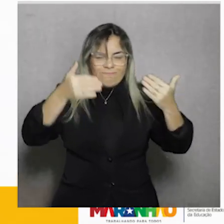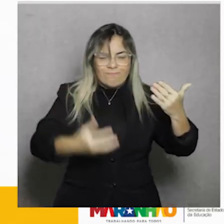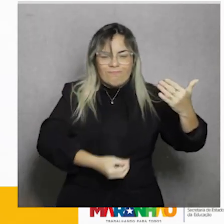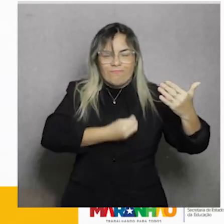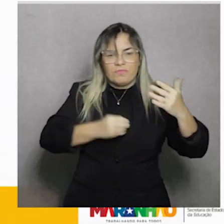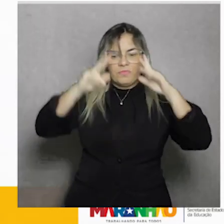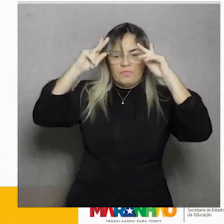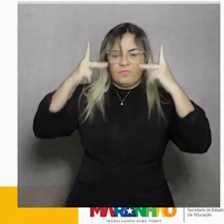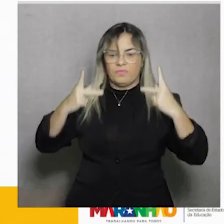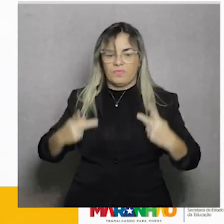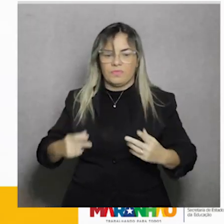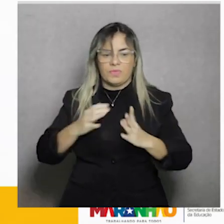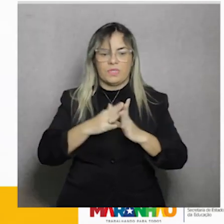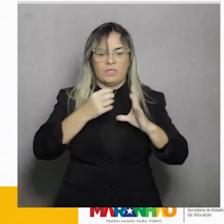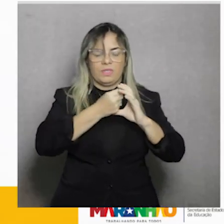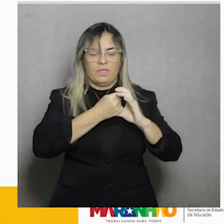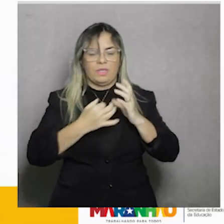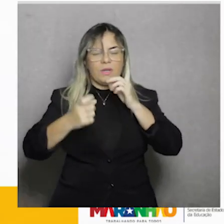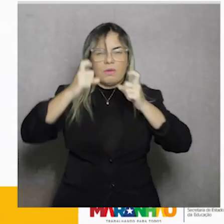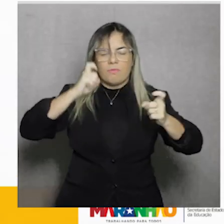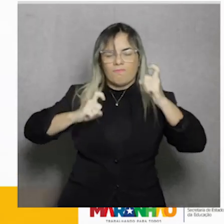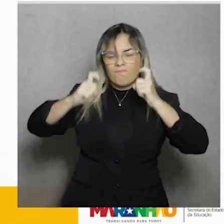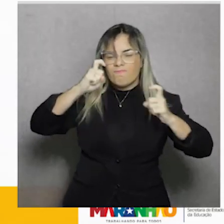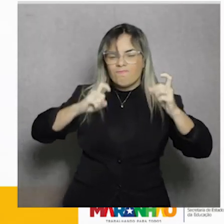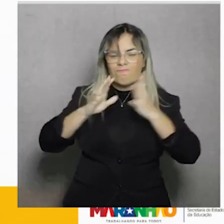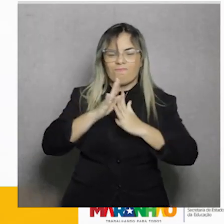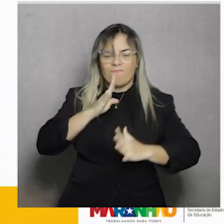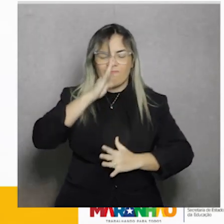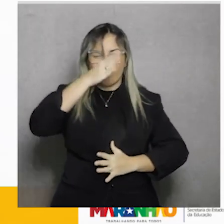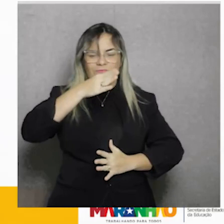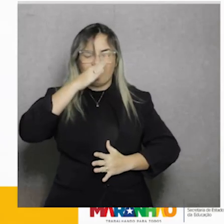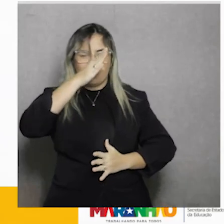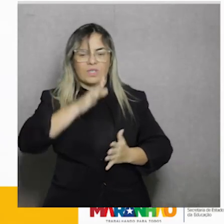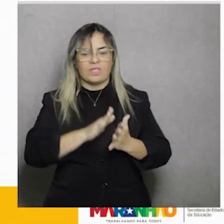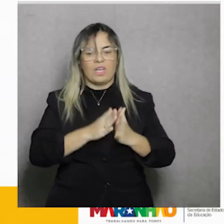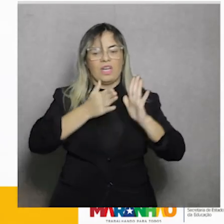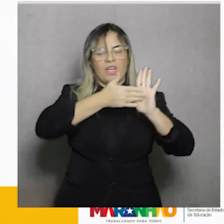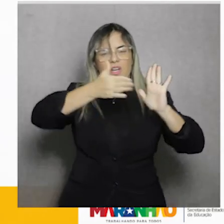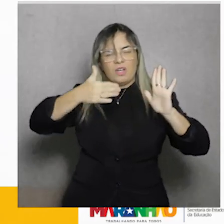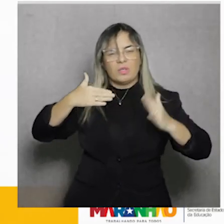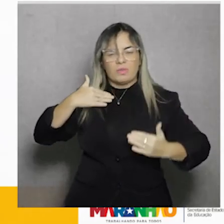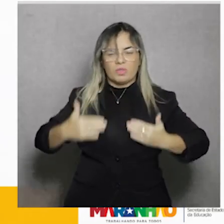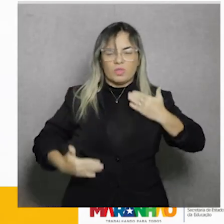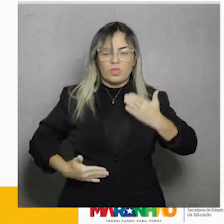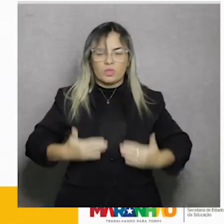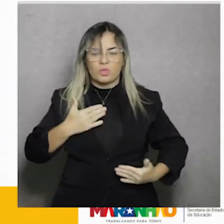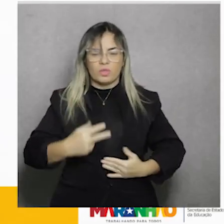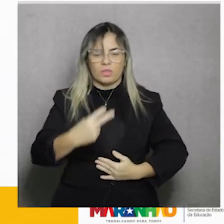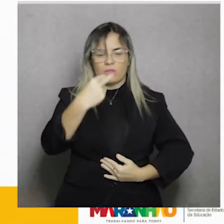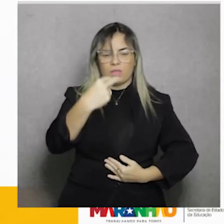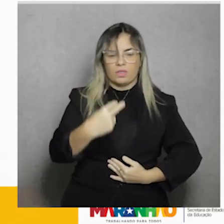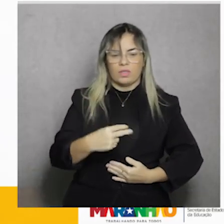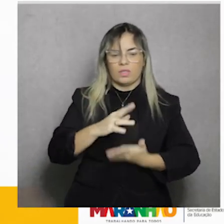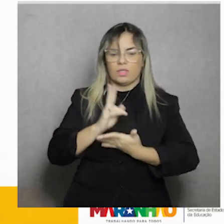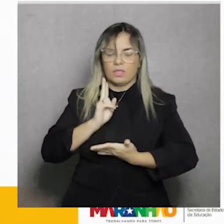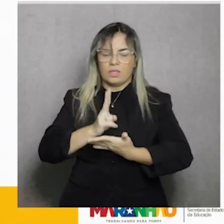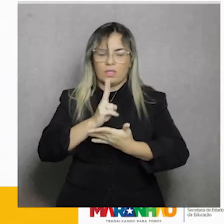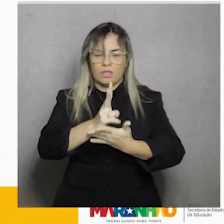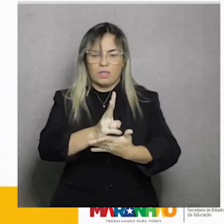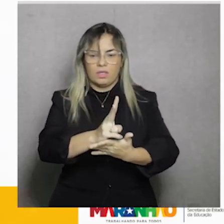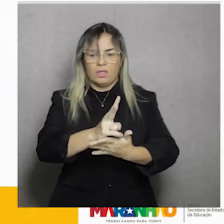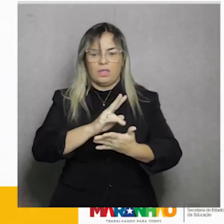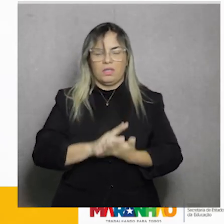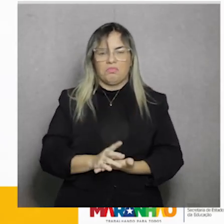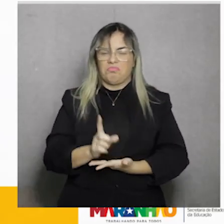do ser humano, caracterizado pela preocupação excessiva com a aparência física, nem sempre em busca da